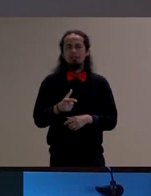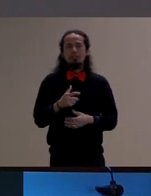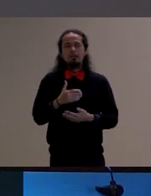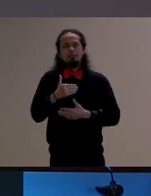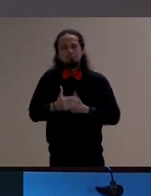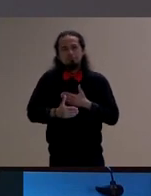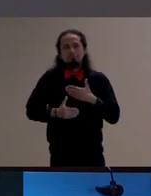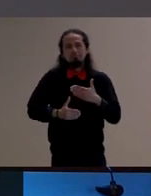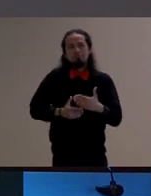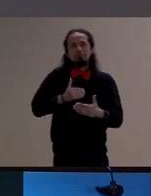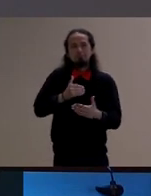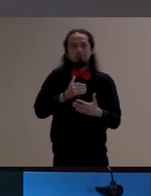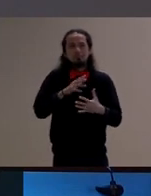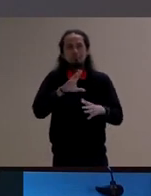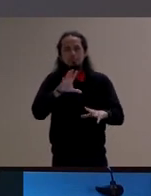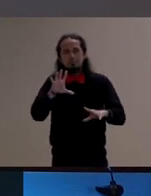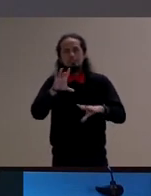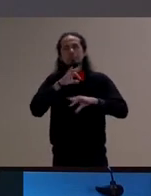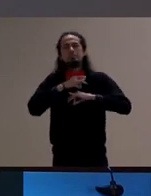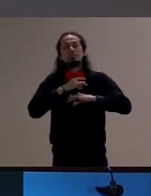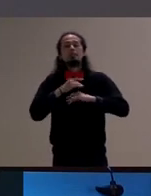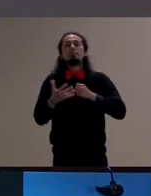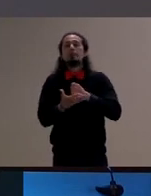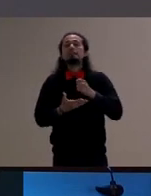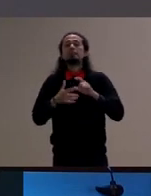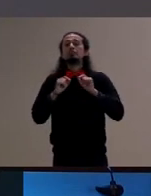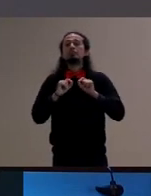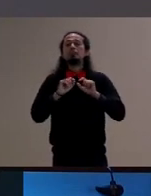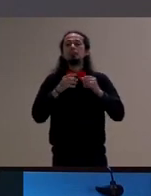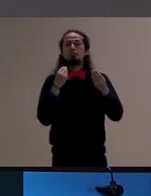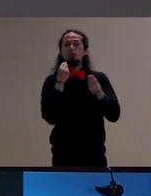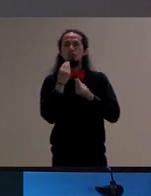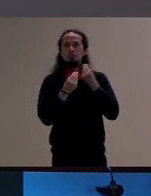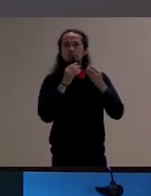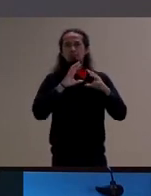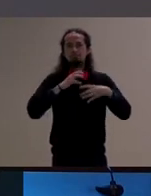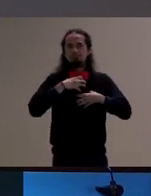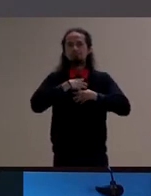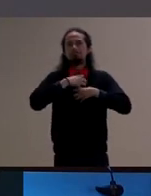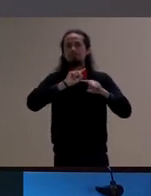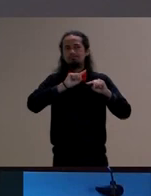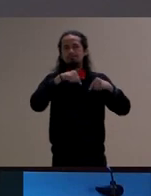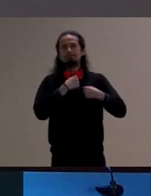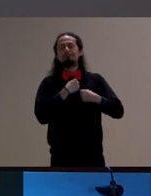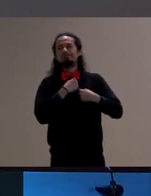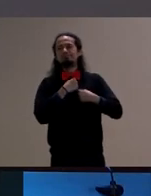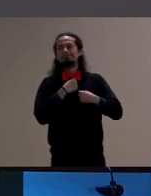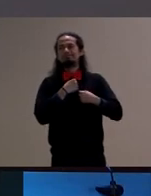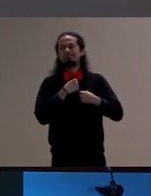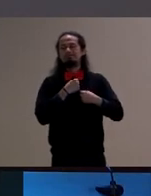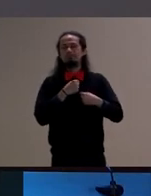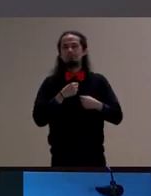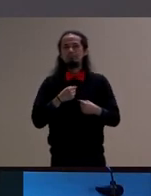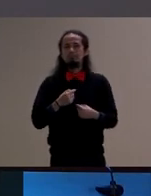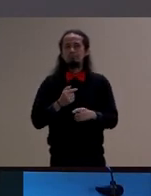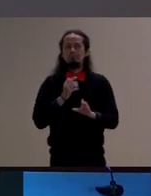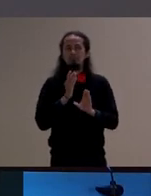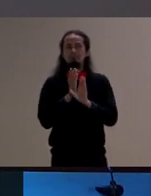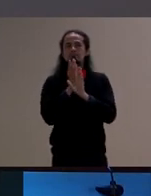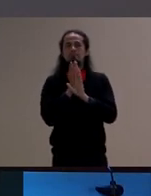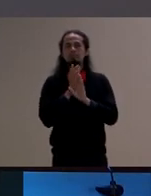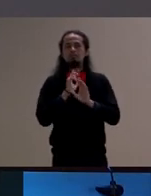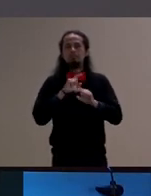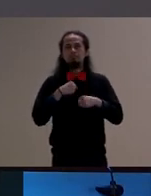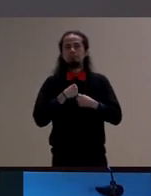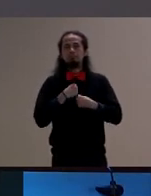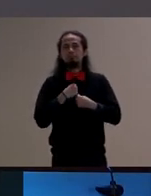em função desses afetamentos e aí nosso também nosso papel na organização dessas experiências é criar esses